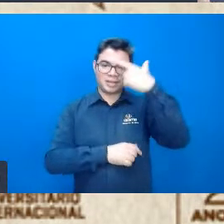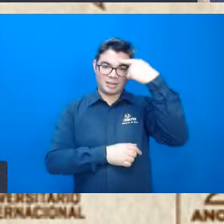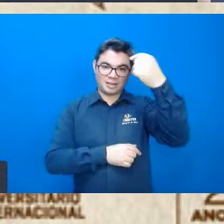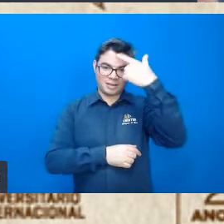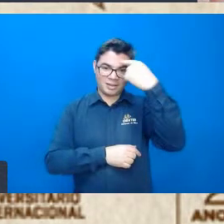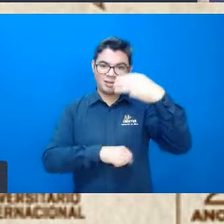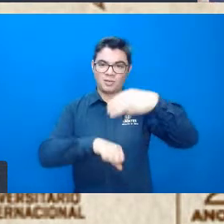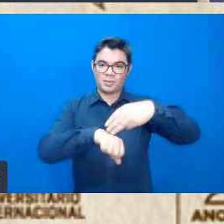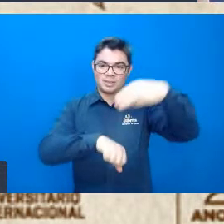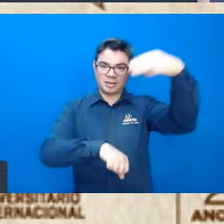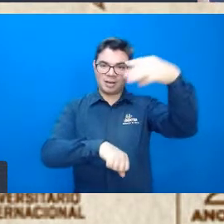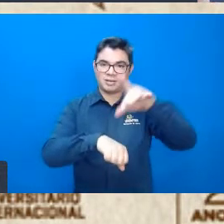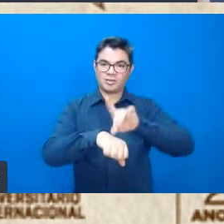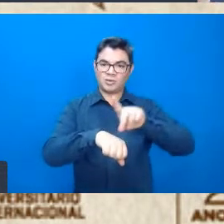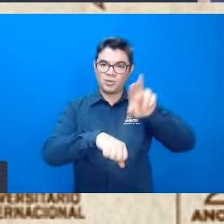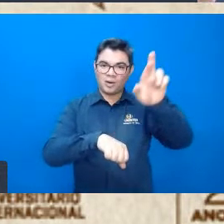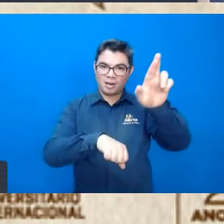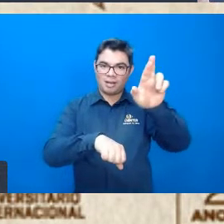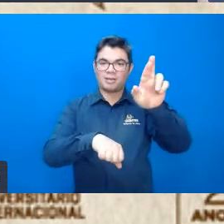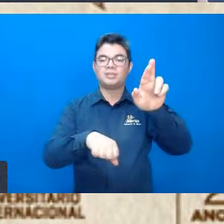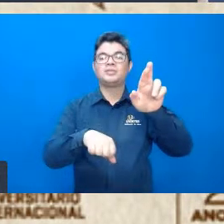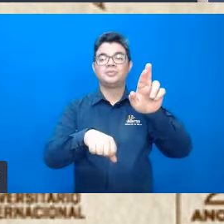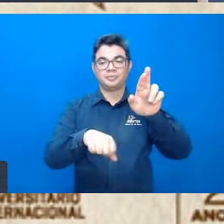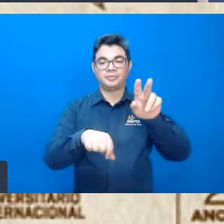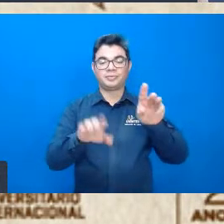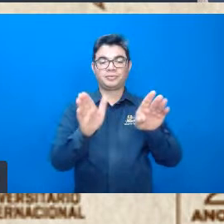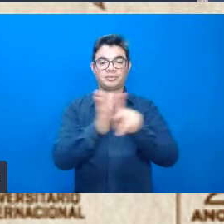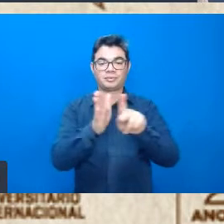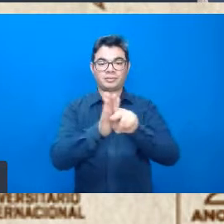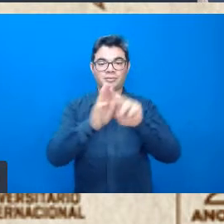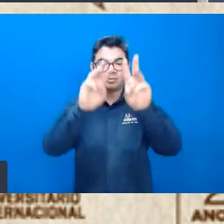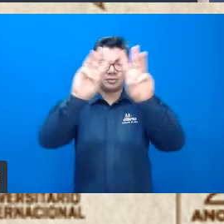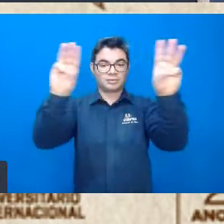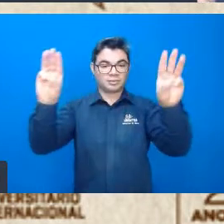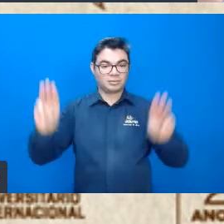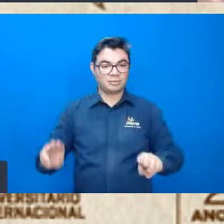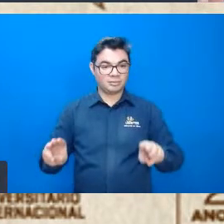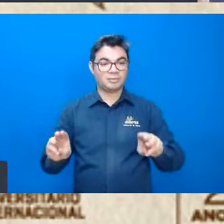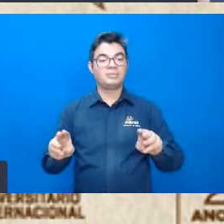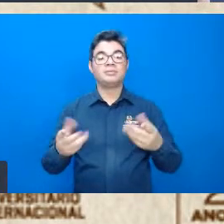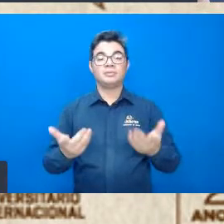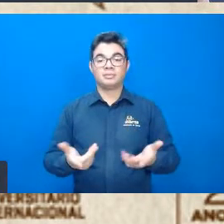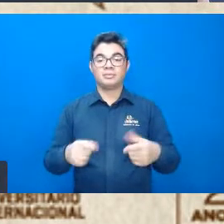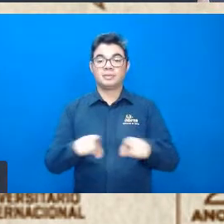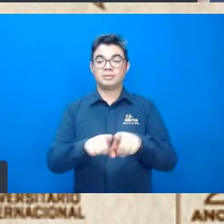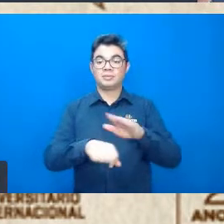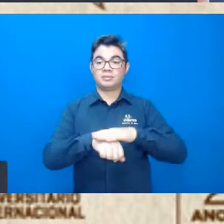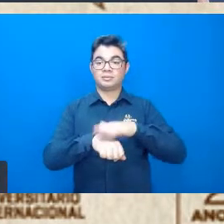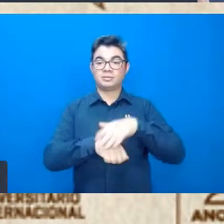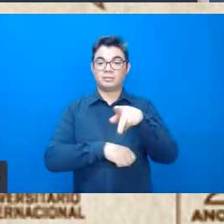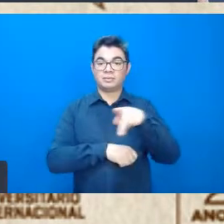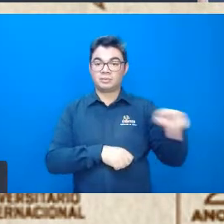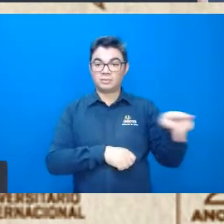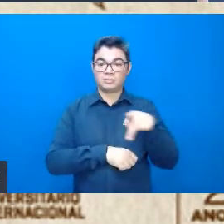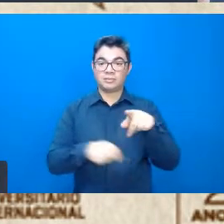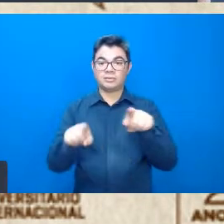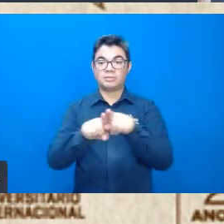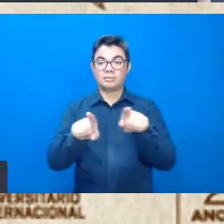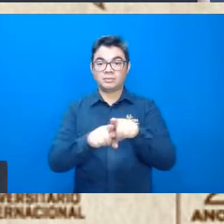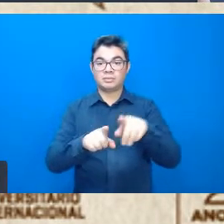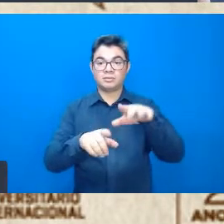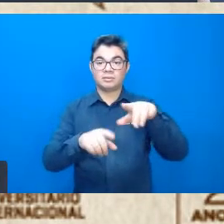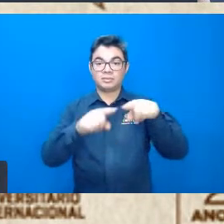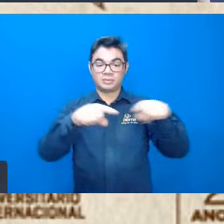mestrado, doutorado, pela Universidade Federal do Paraná, e é professor também pelo